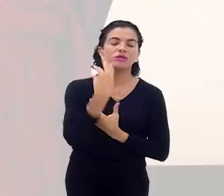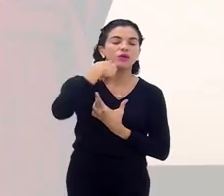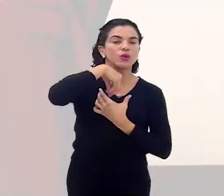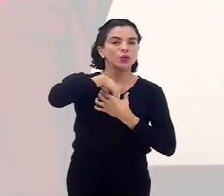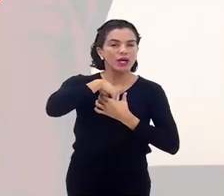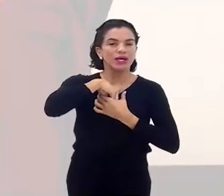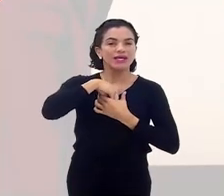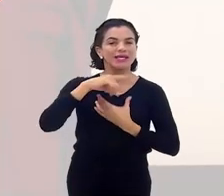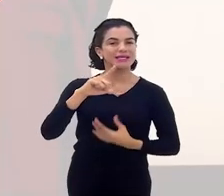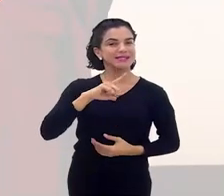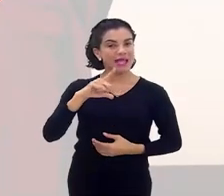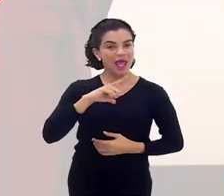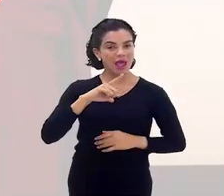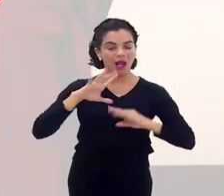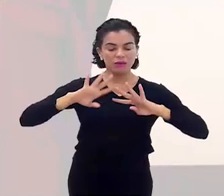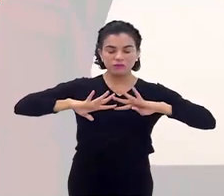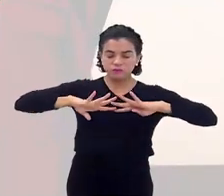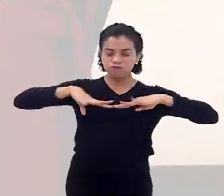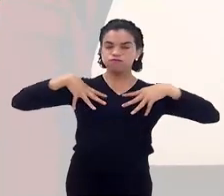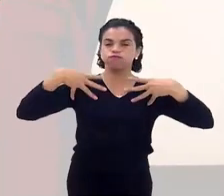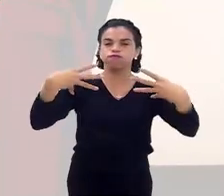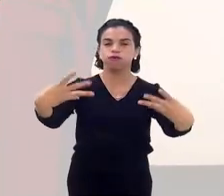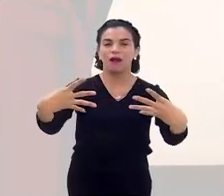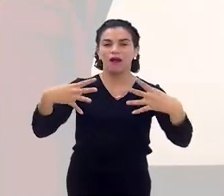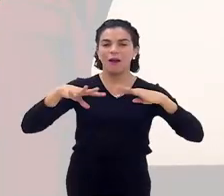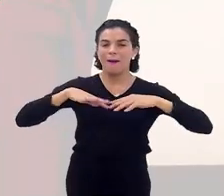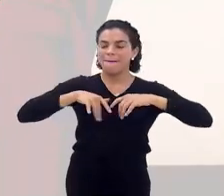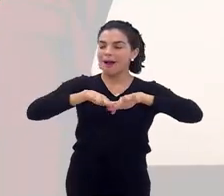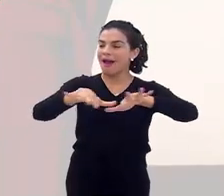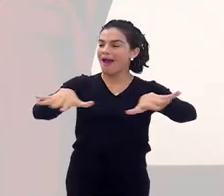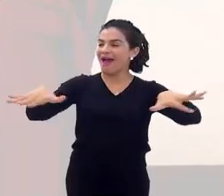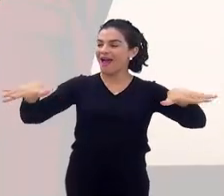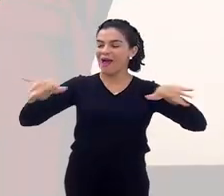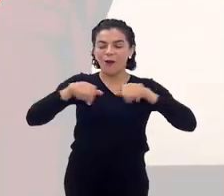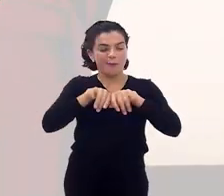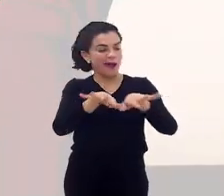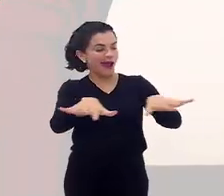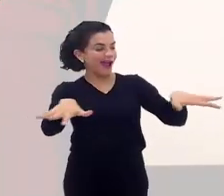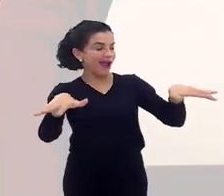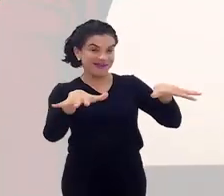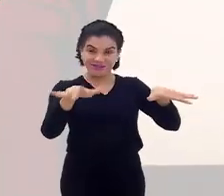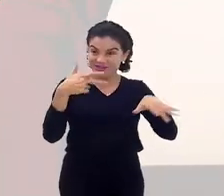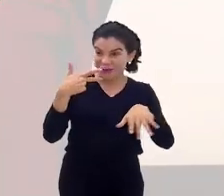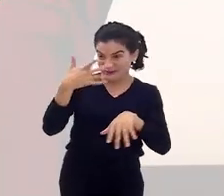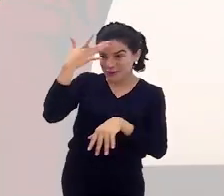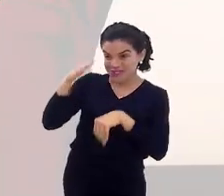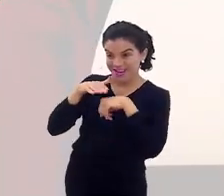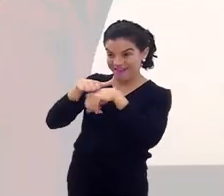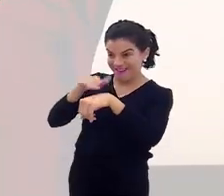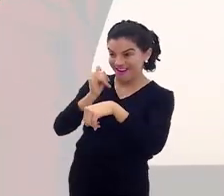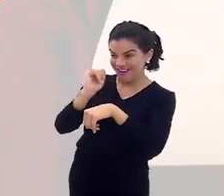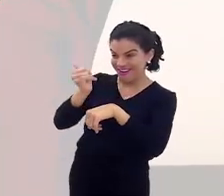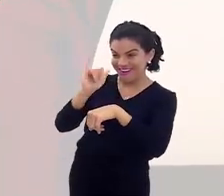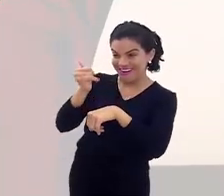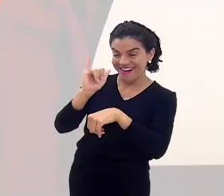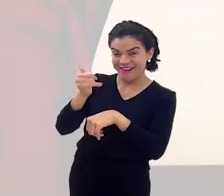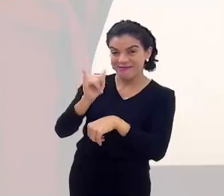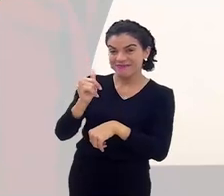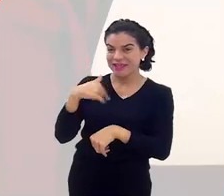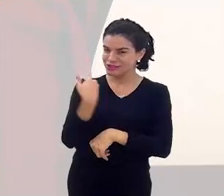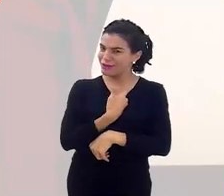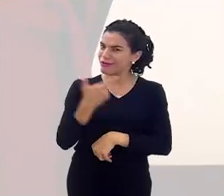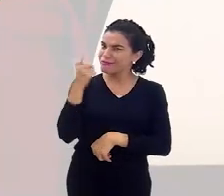interior que vocês têm, ela transcende, ela passa pra fora. Não sei se alguém já disse isso a você. Mas